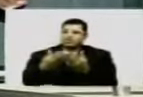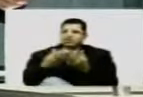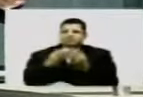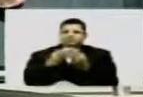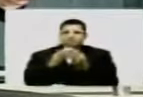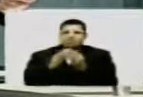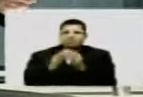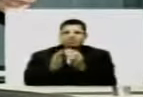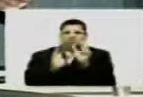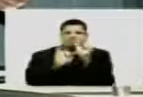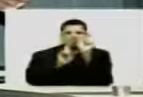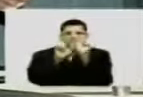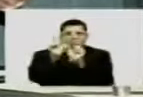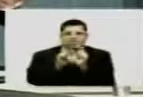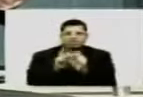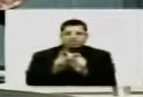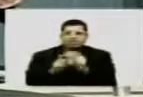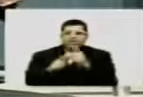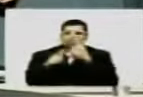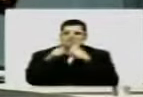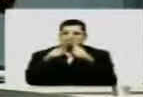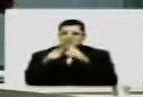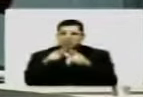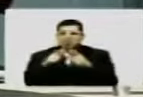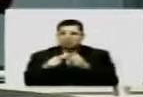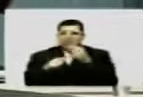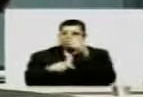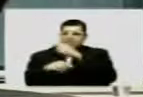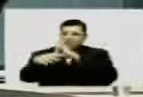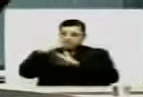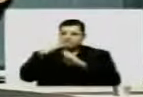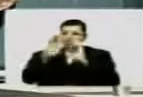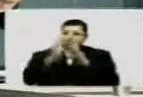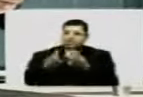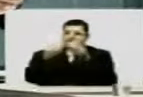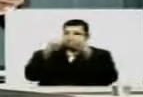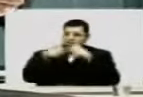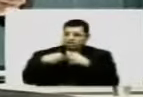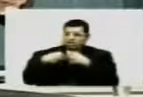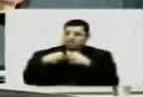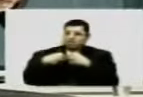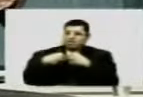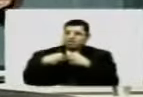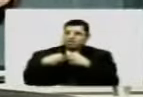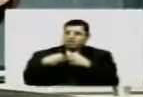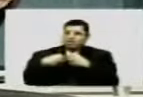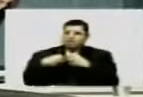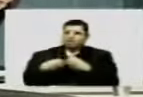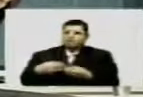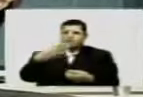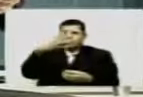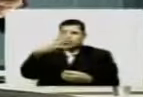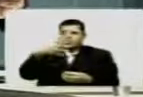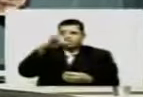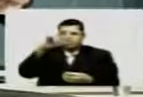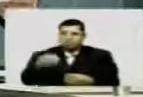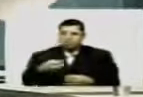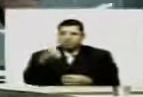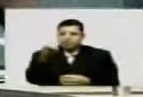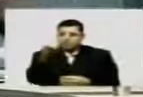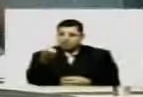mais grave, essa empresa já recebeu, deputada Vera, R$ 4